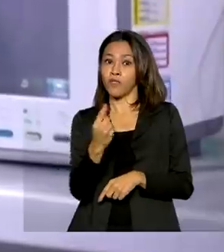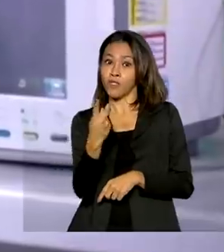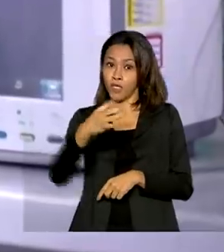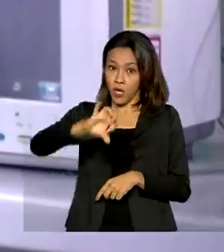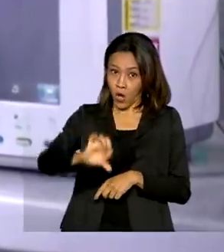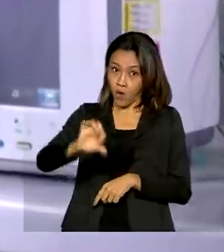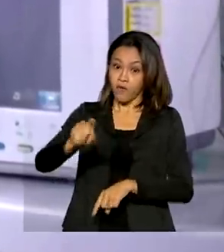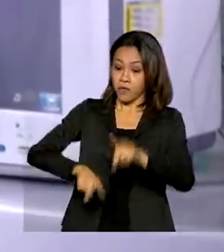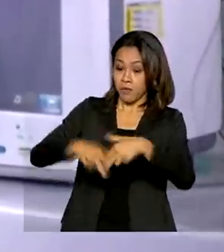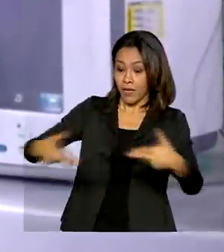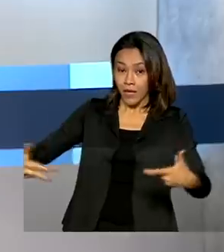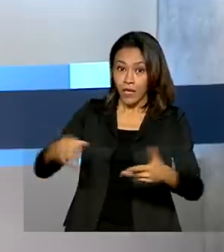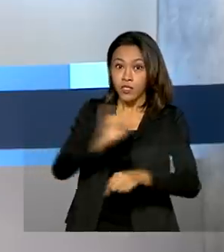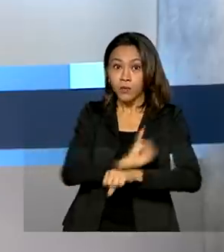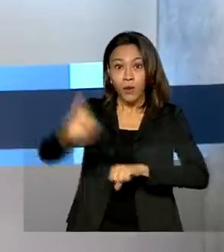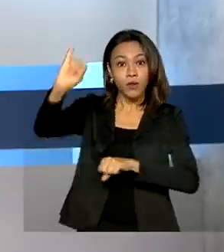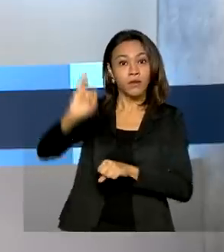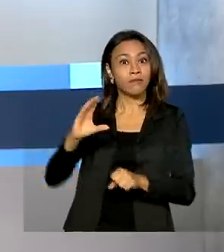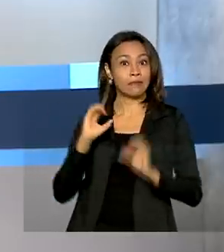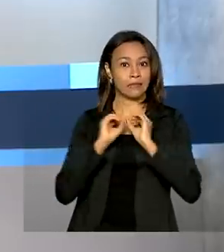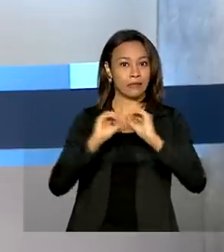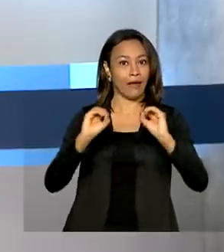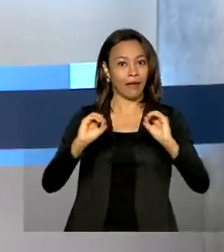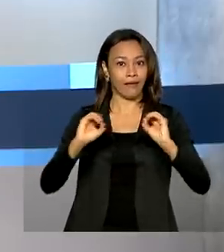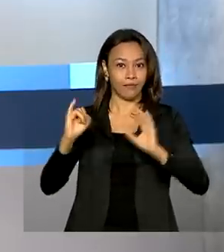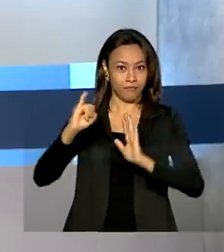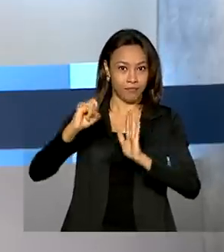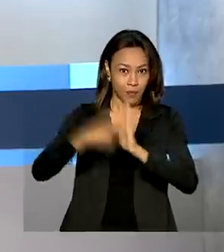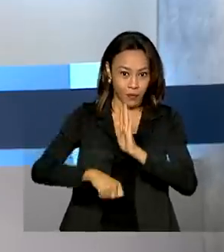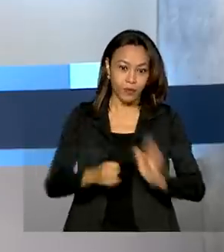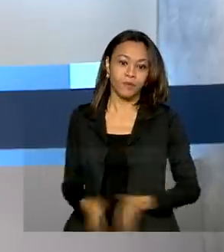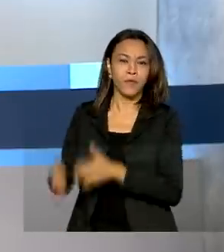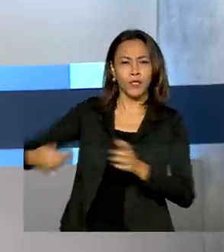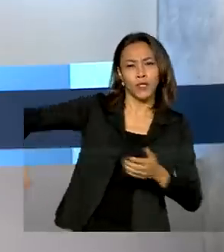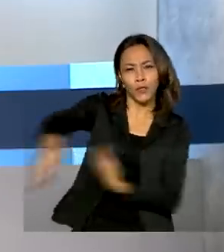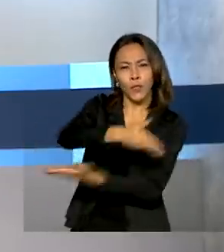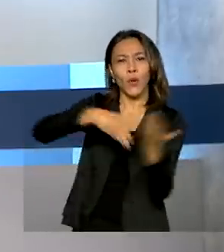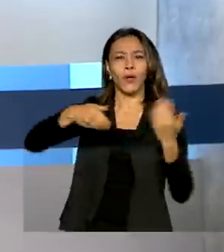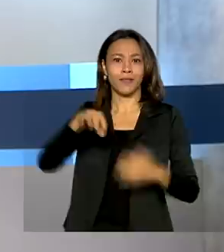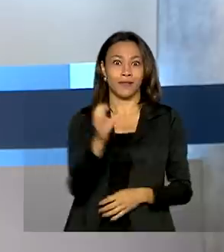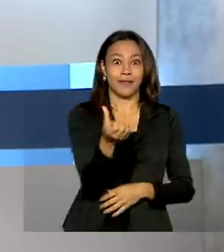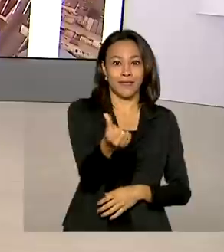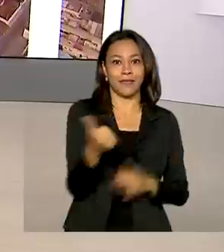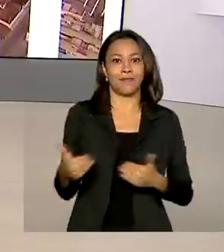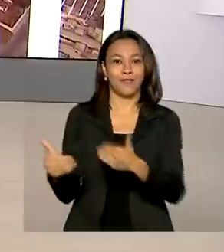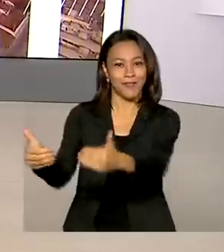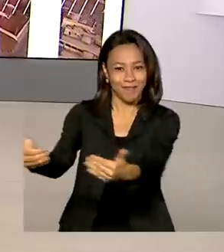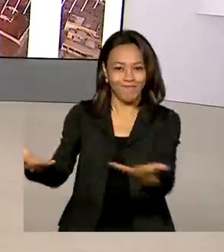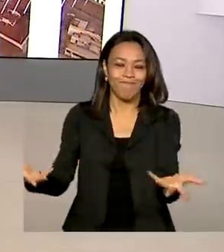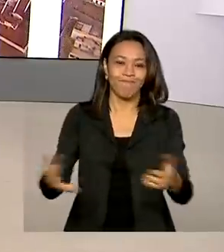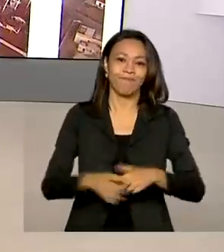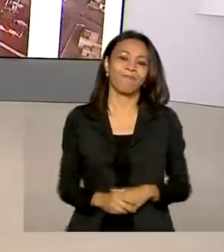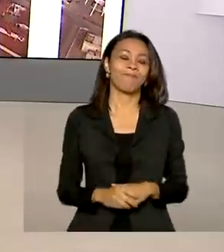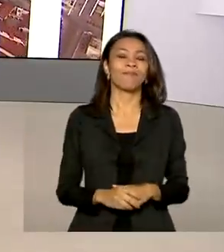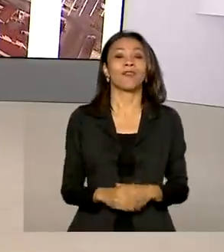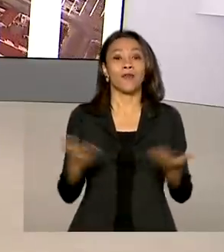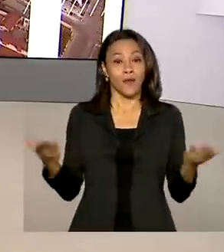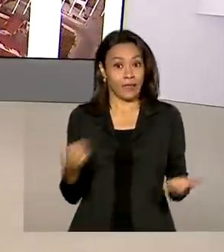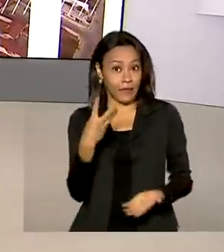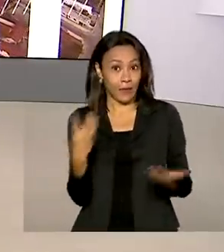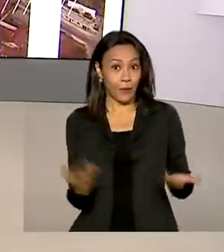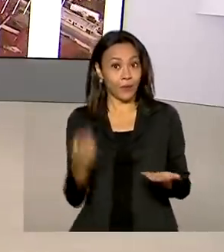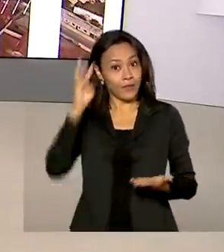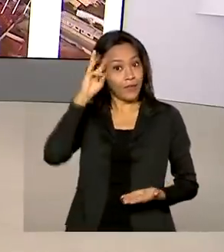de importação zerado. E ainda, a troca de comando em seis ministérios. Terça-feira, 30 de